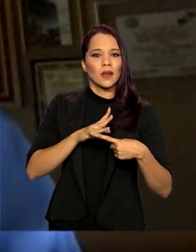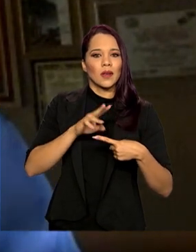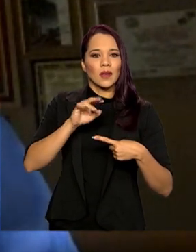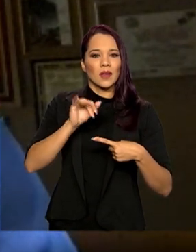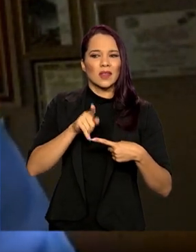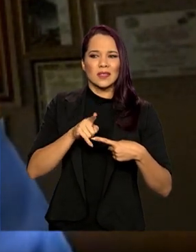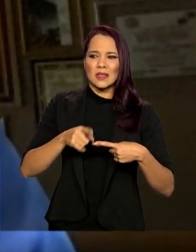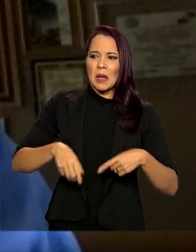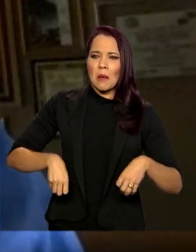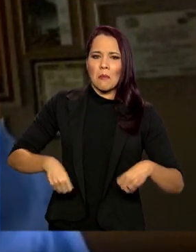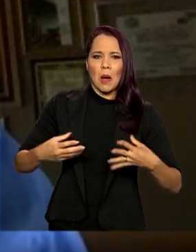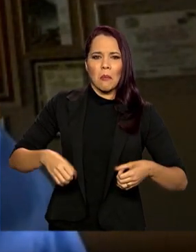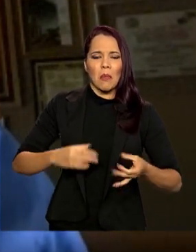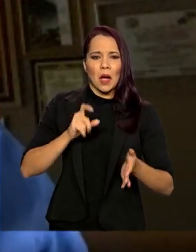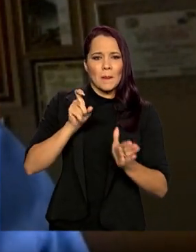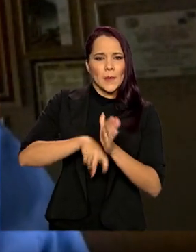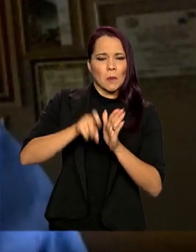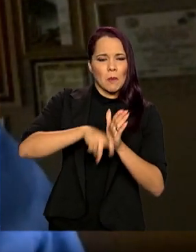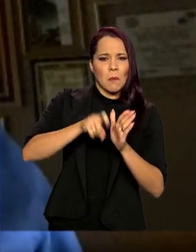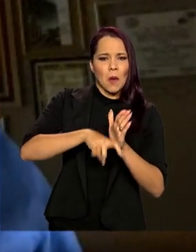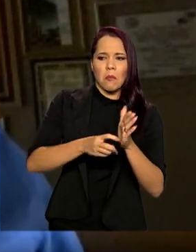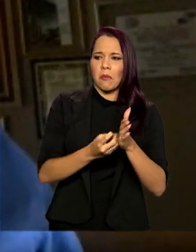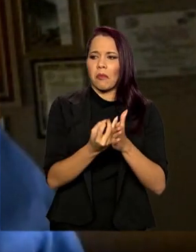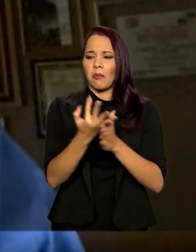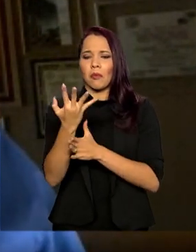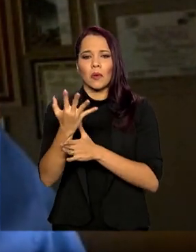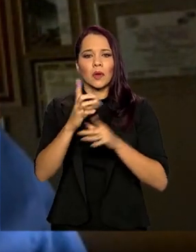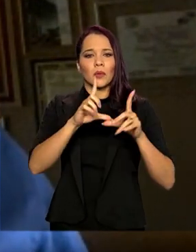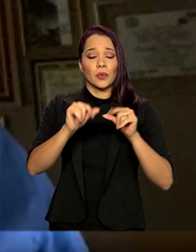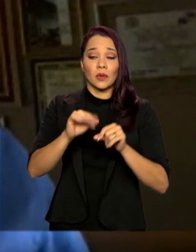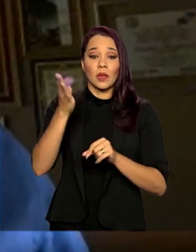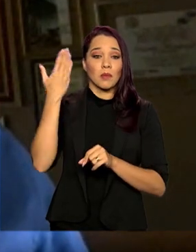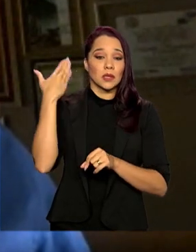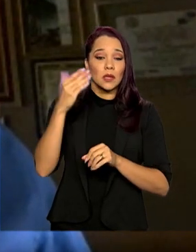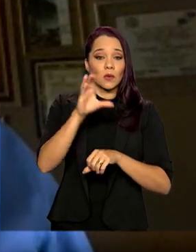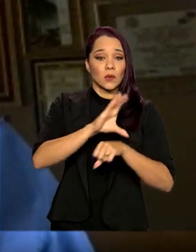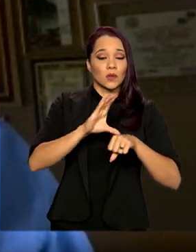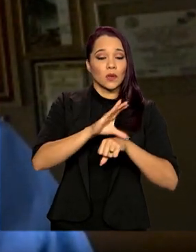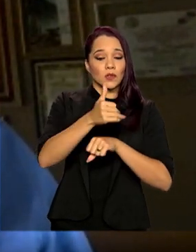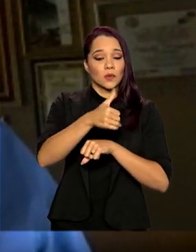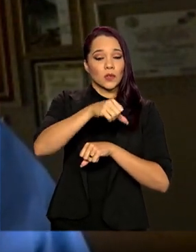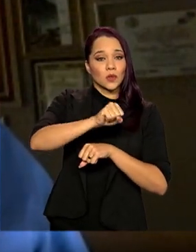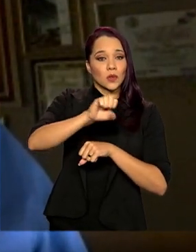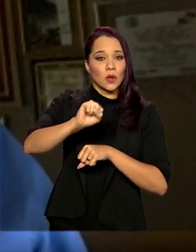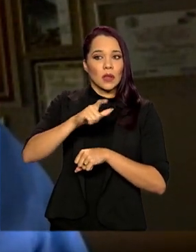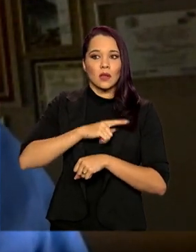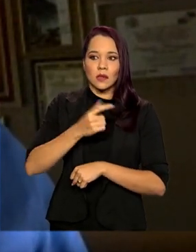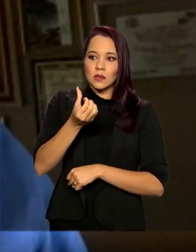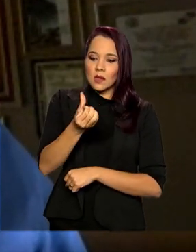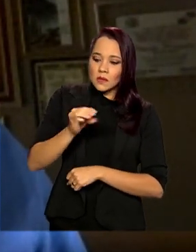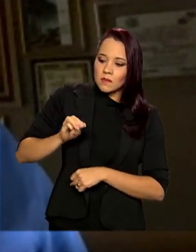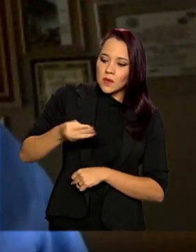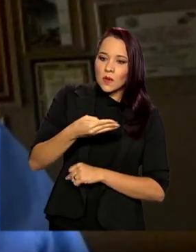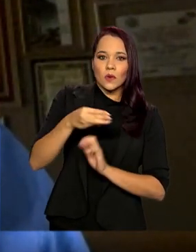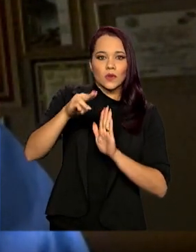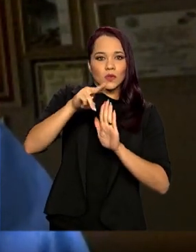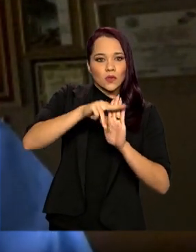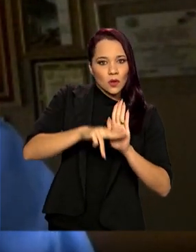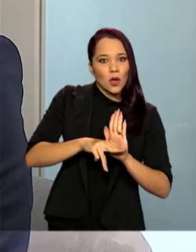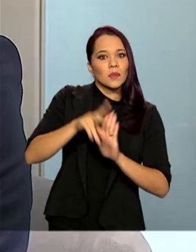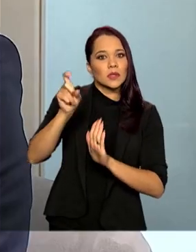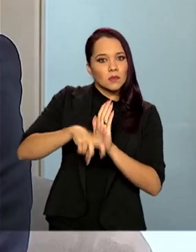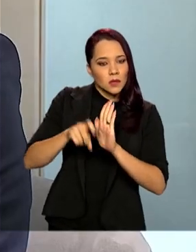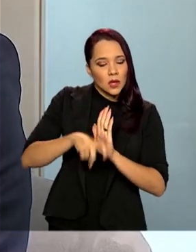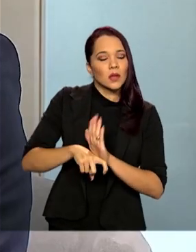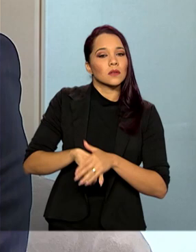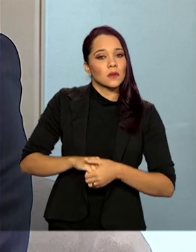esse excesso de tributos que existe, que desde a Constituição de 88, gerou 6 milhões de normas tributárias. É isso